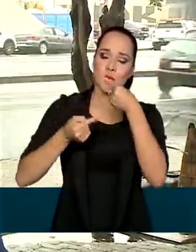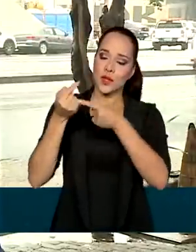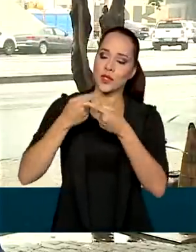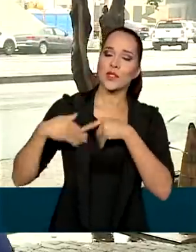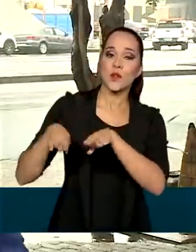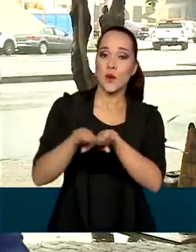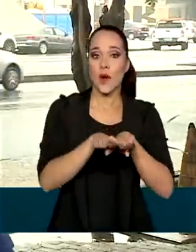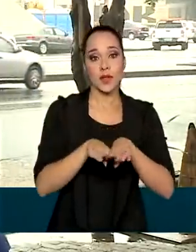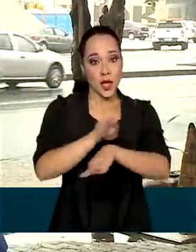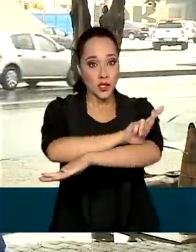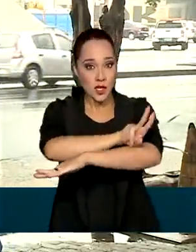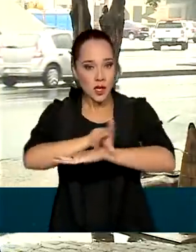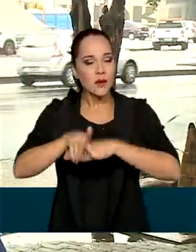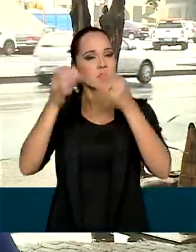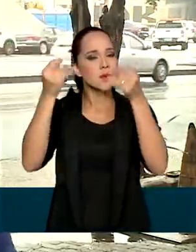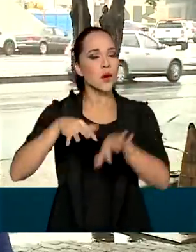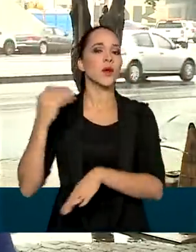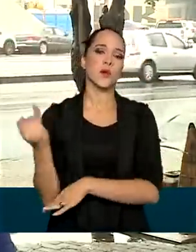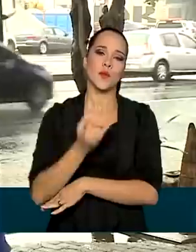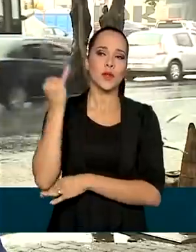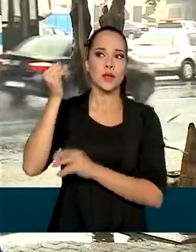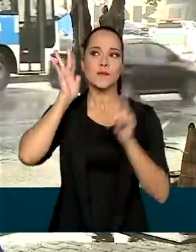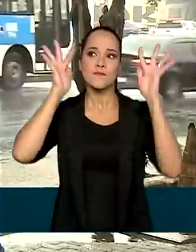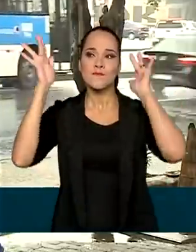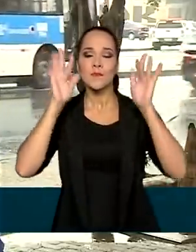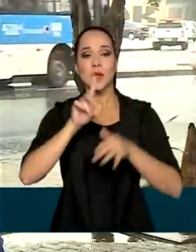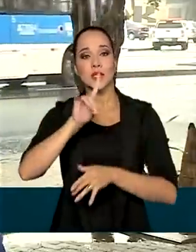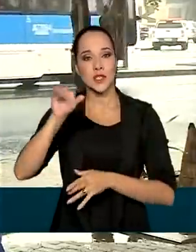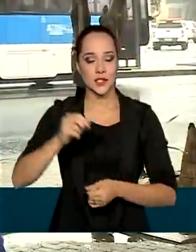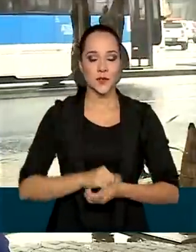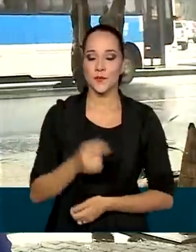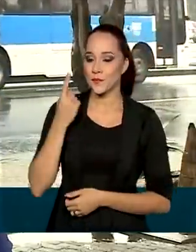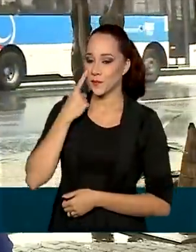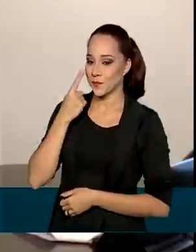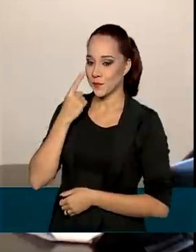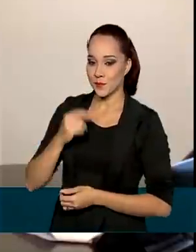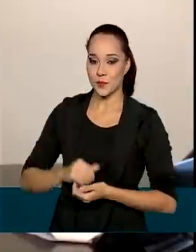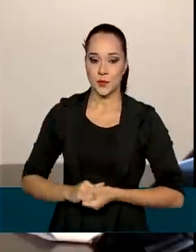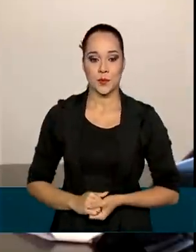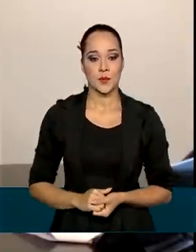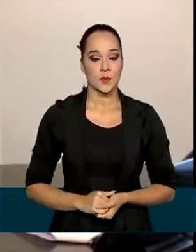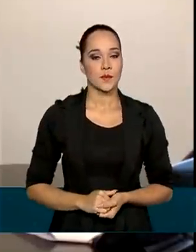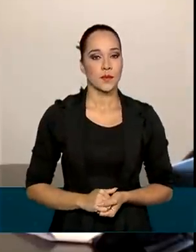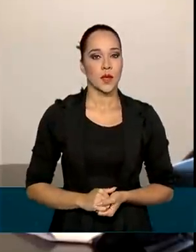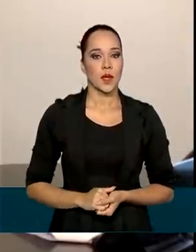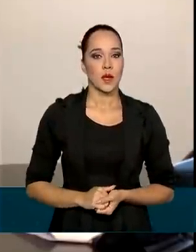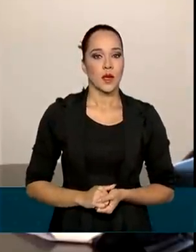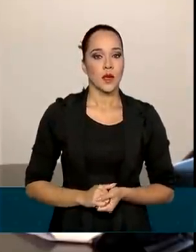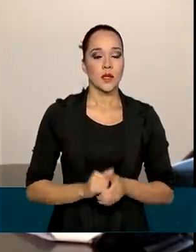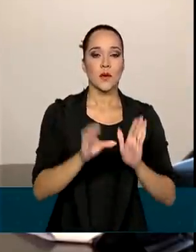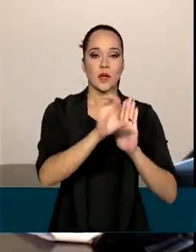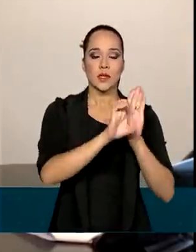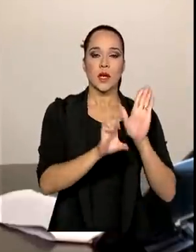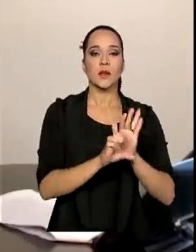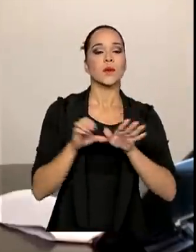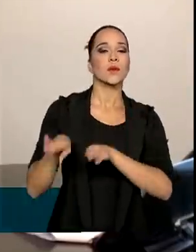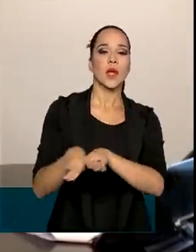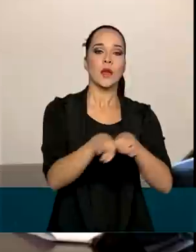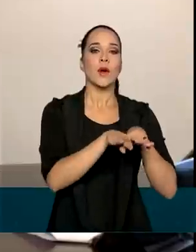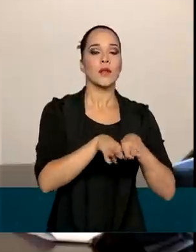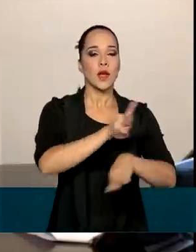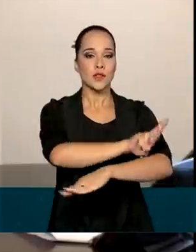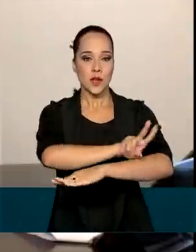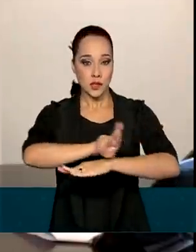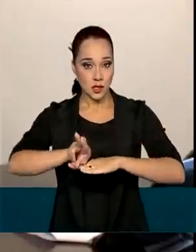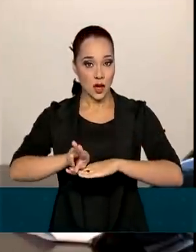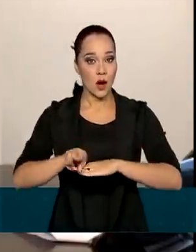Igualdade Racial falou sobre a importância da reflexão para essa data. Vamos ouvir. O Estatuto da Igualdade Racial